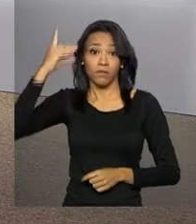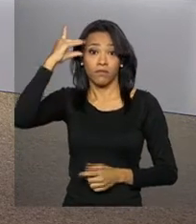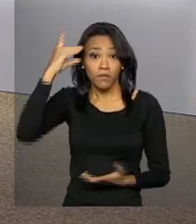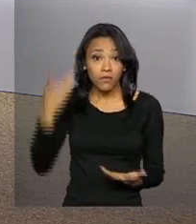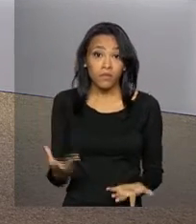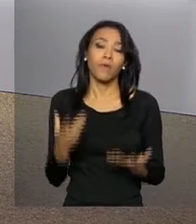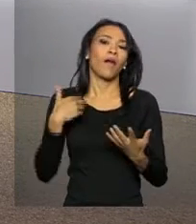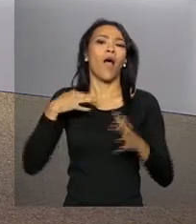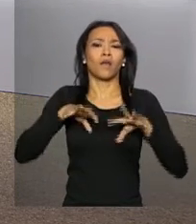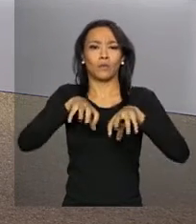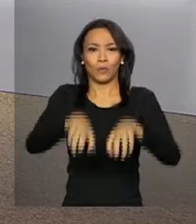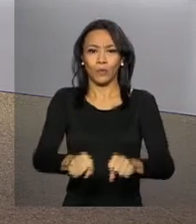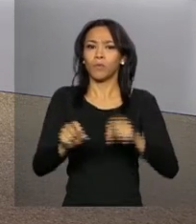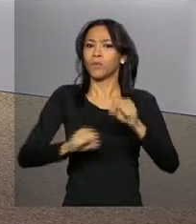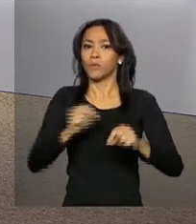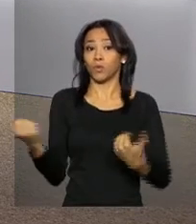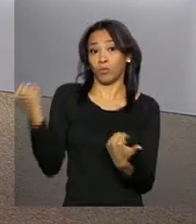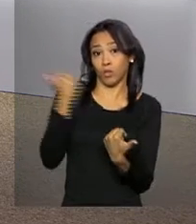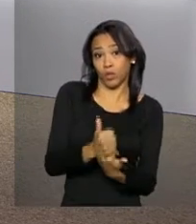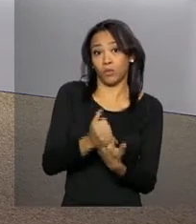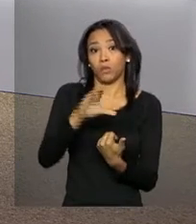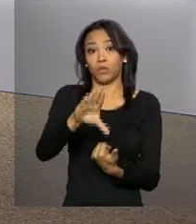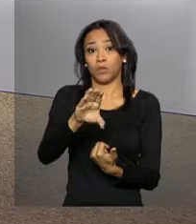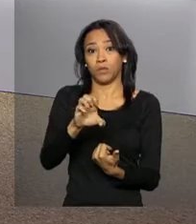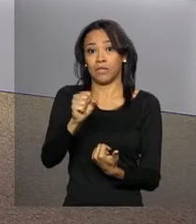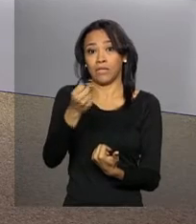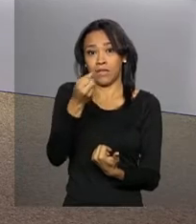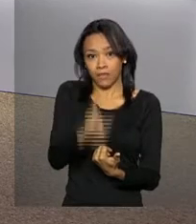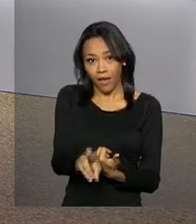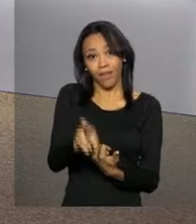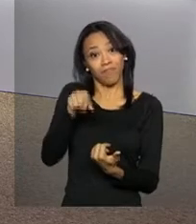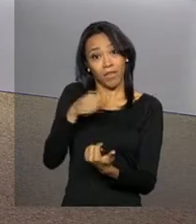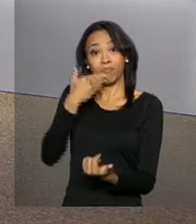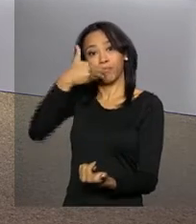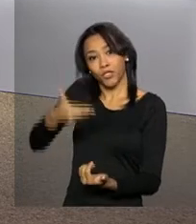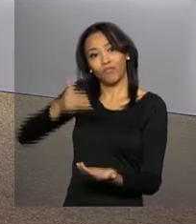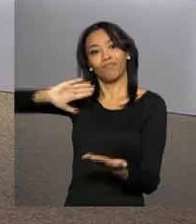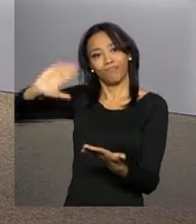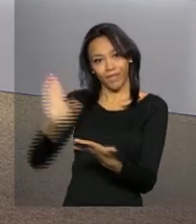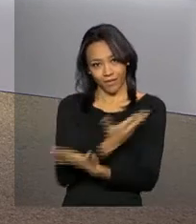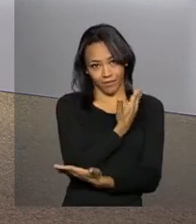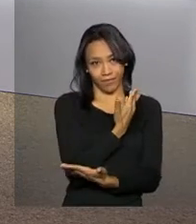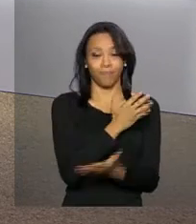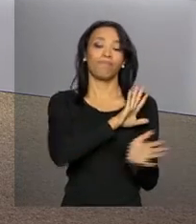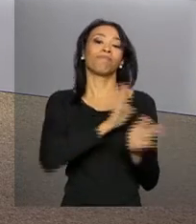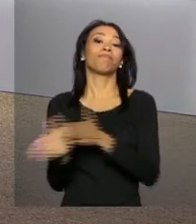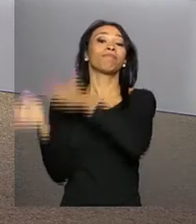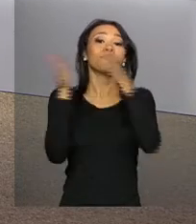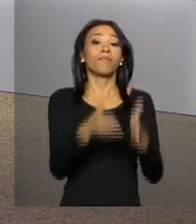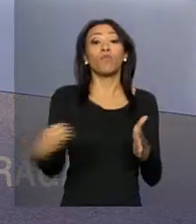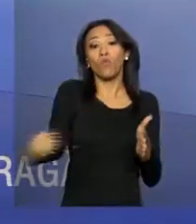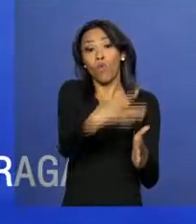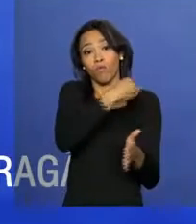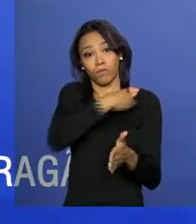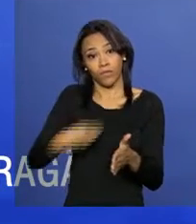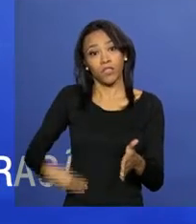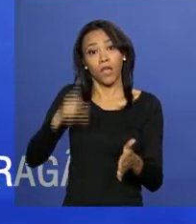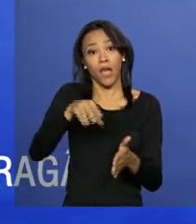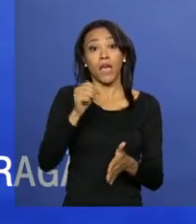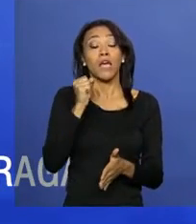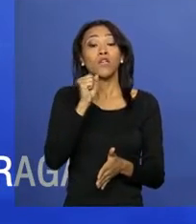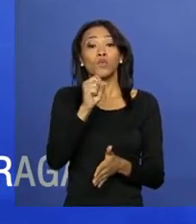Rousseff. Ele assume no lugar de Wellington César Lima e Silva, que pediu demissão do cargo. Quem assume a pasta é o